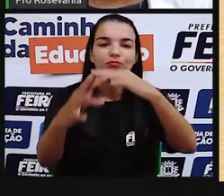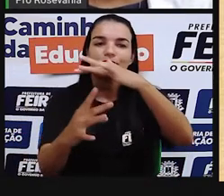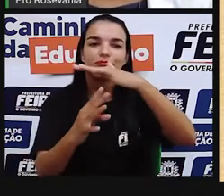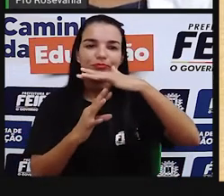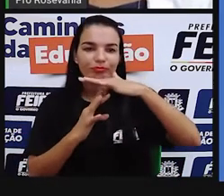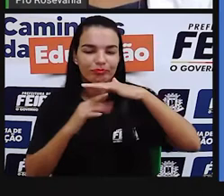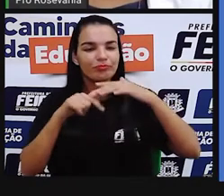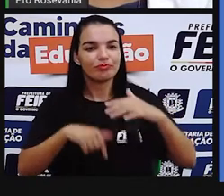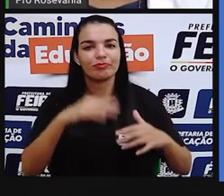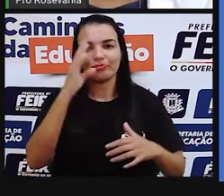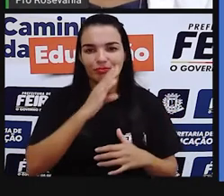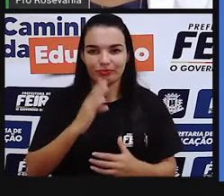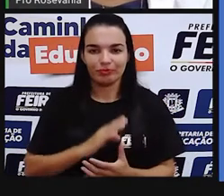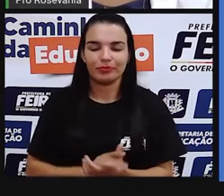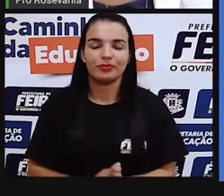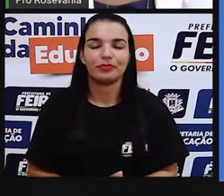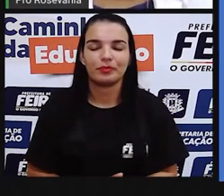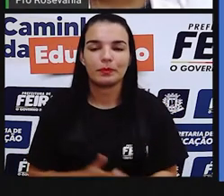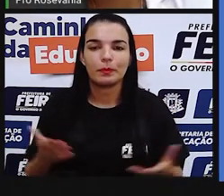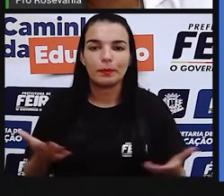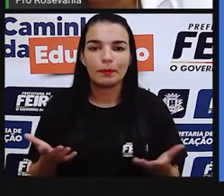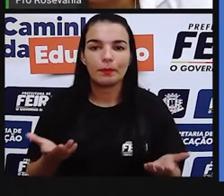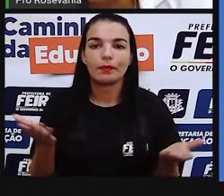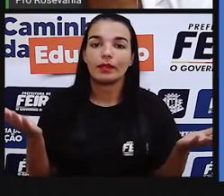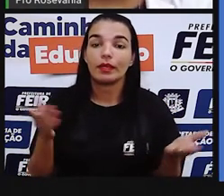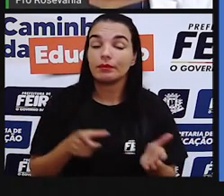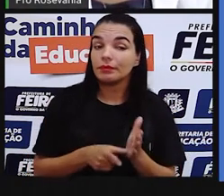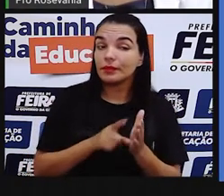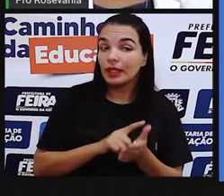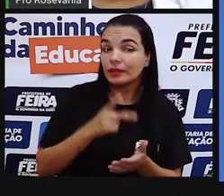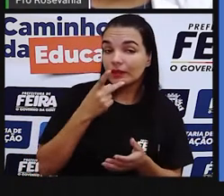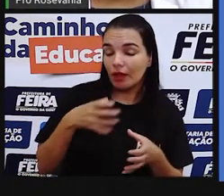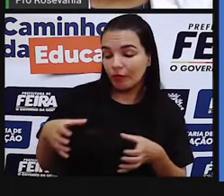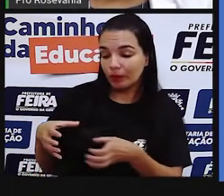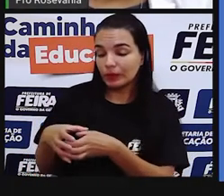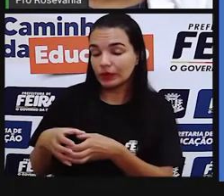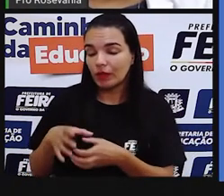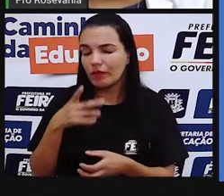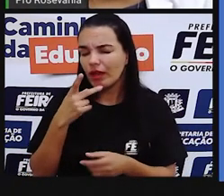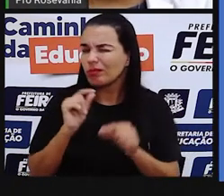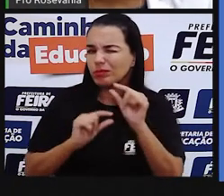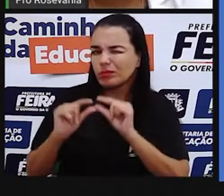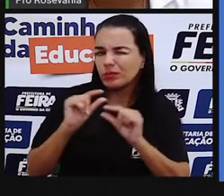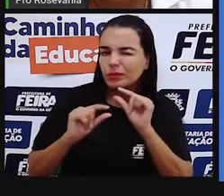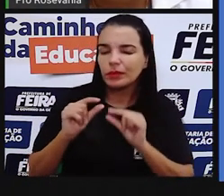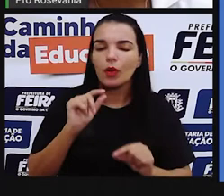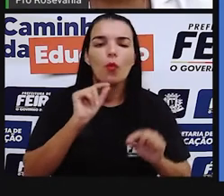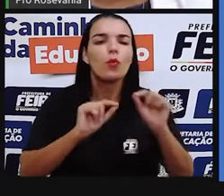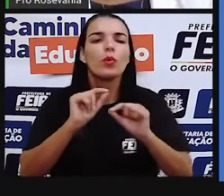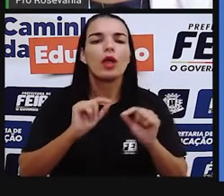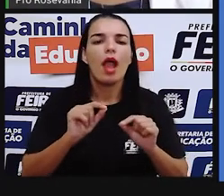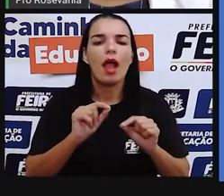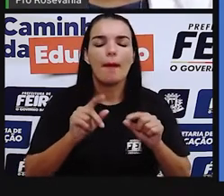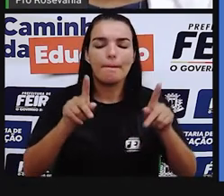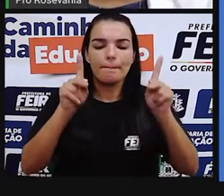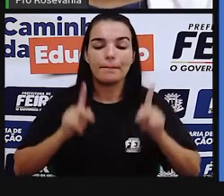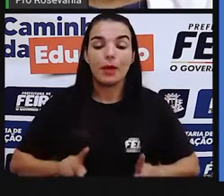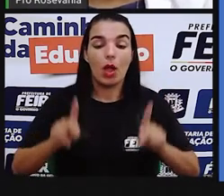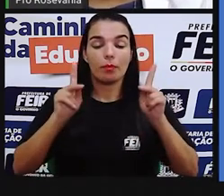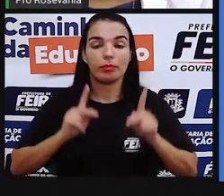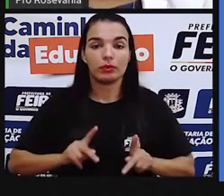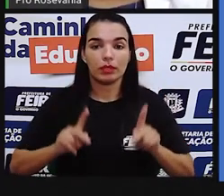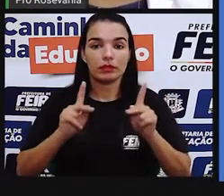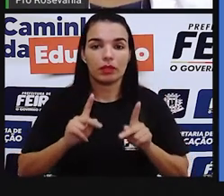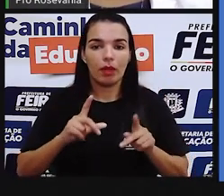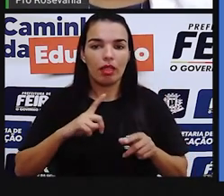brasileiro. Bom, antes disso, vamos falar um pouquinho sobre o que é população. E eu trouxe para